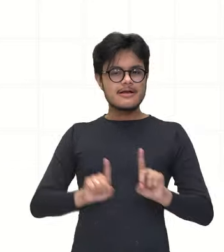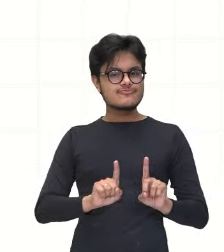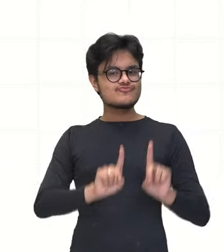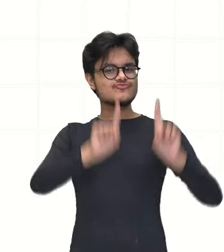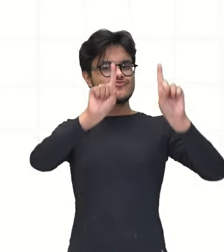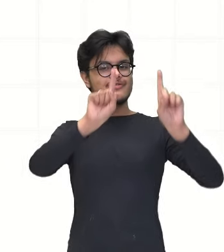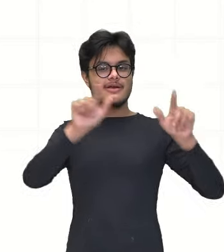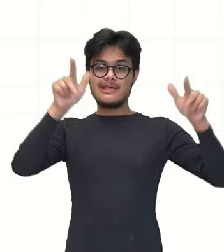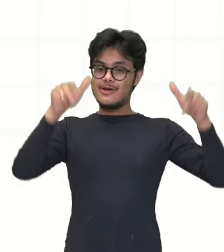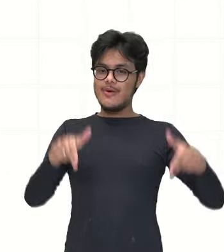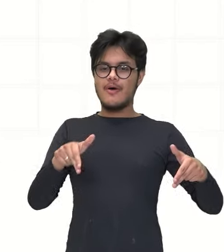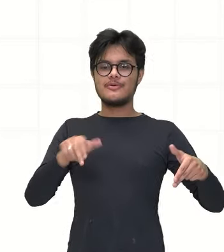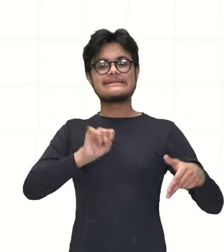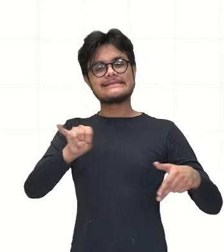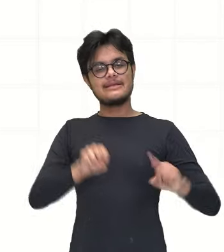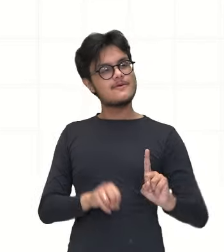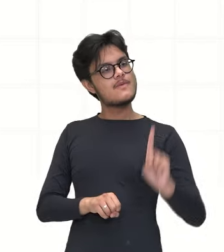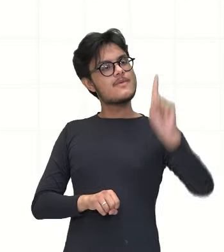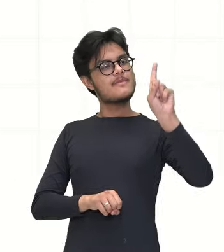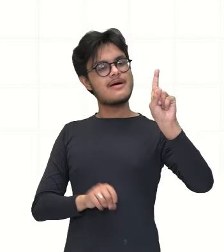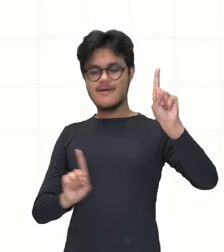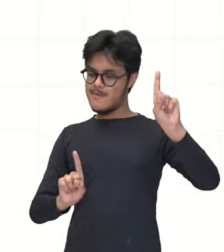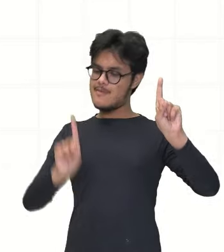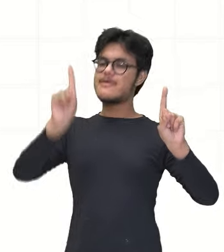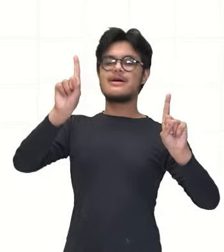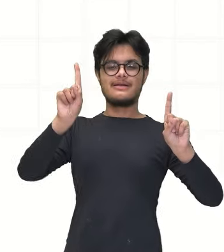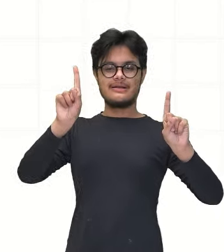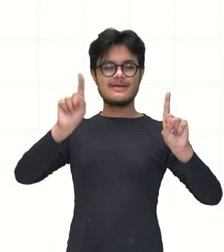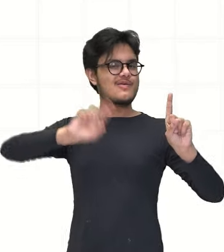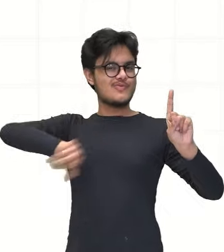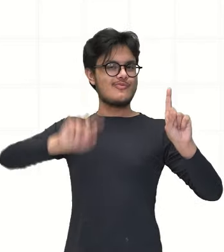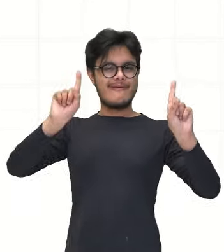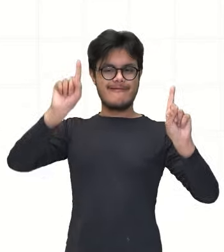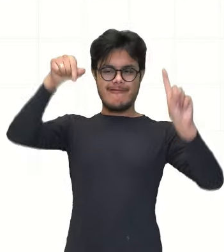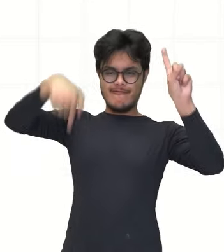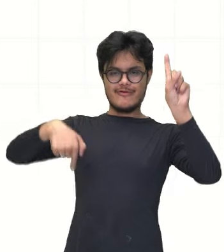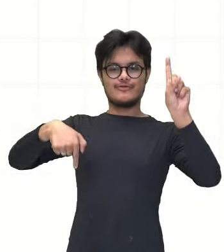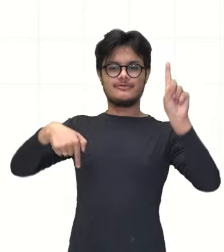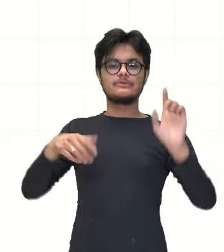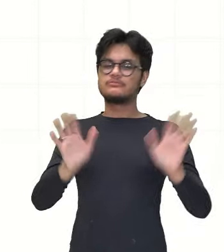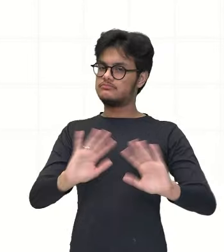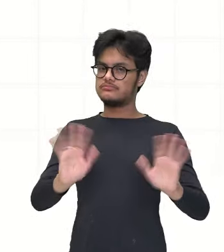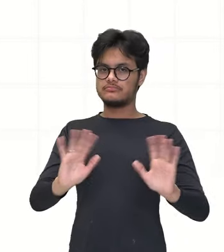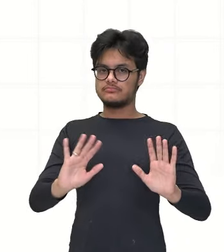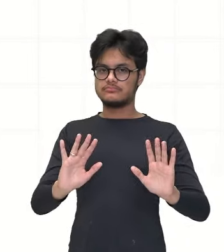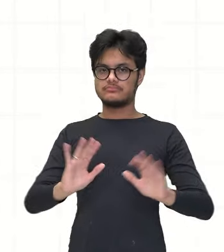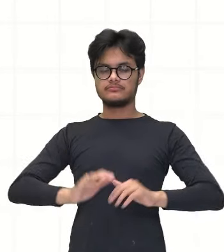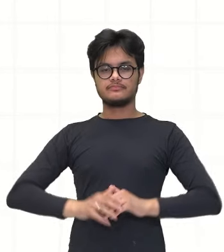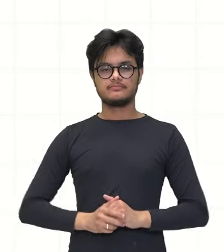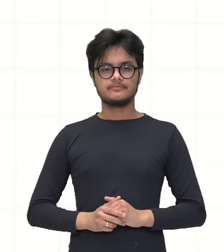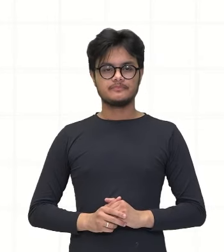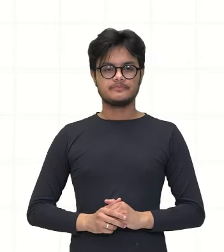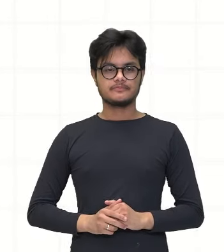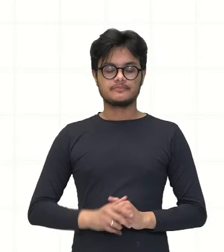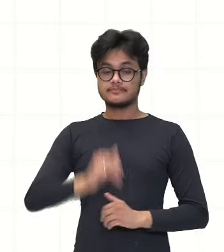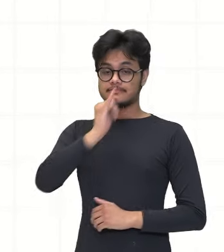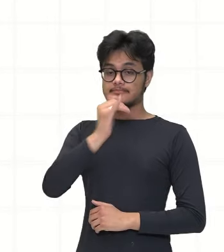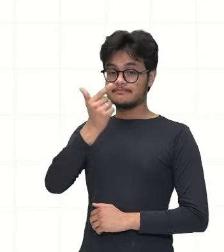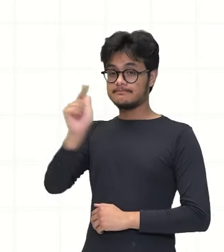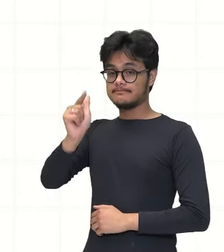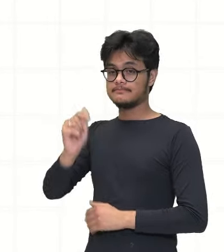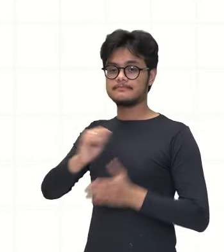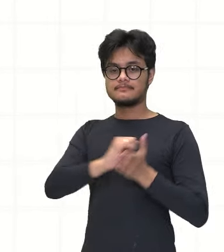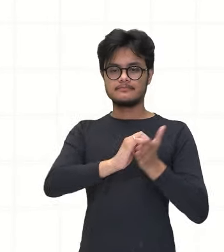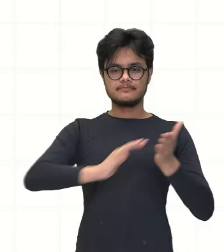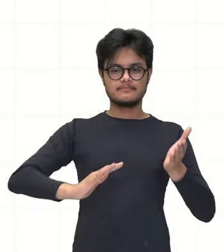diretamente proporcionais, né? Por isso que eu não inverti nenhuma das duas grandezas, certo? Então, continuando aqui, a gente